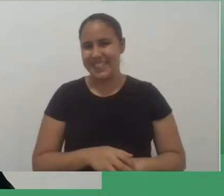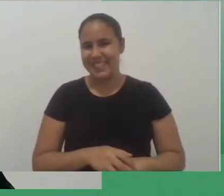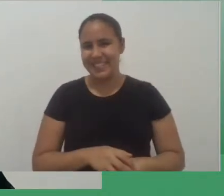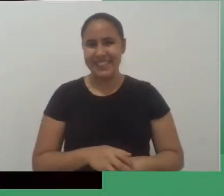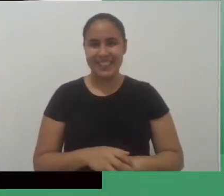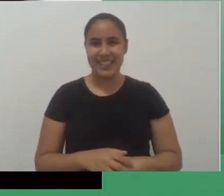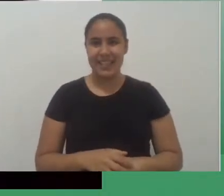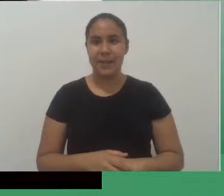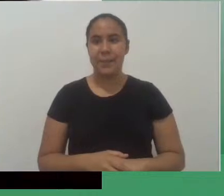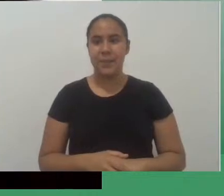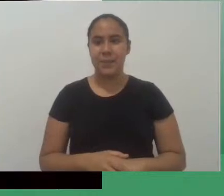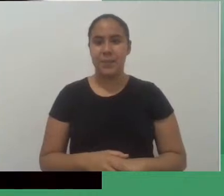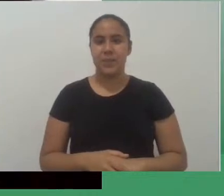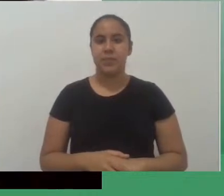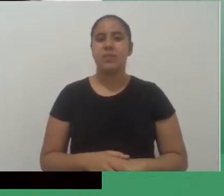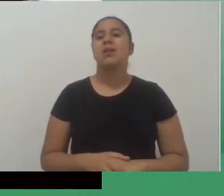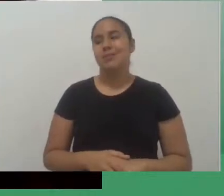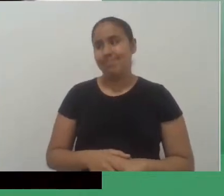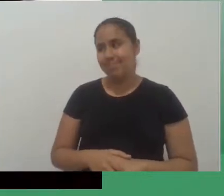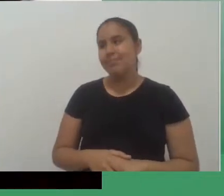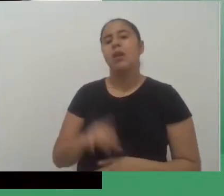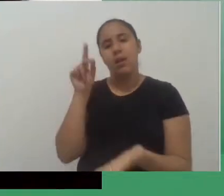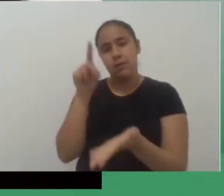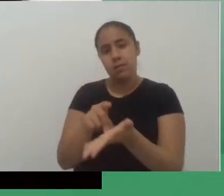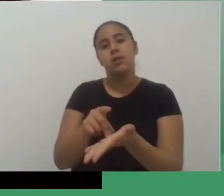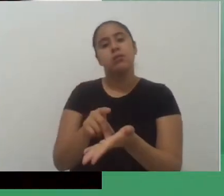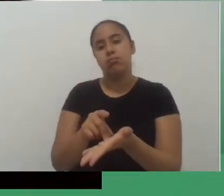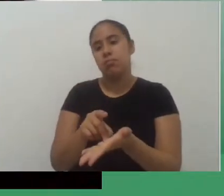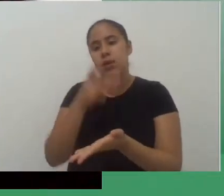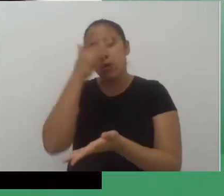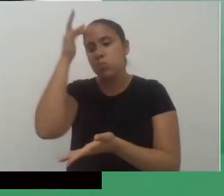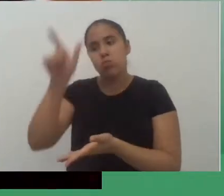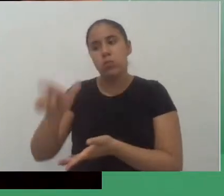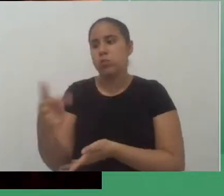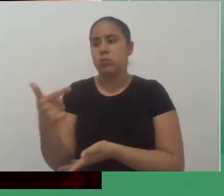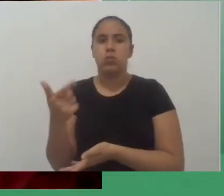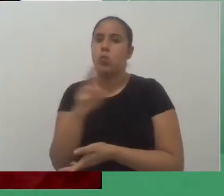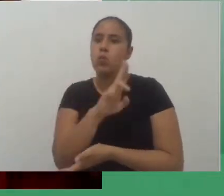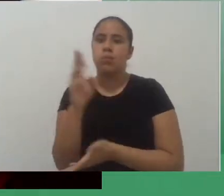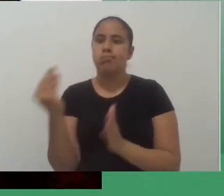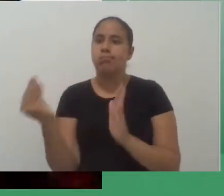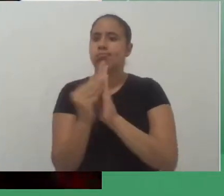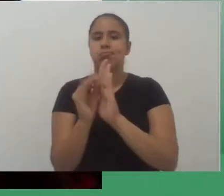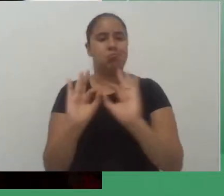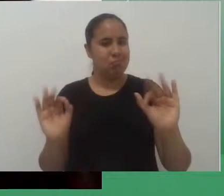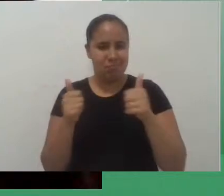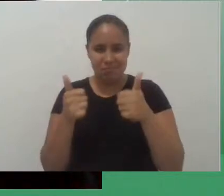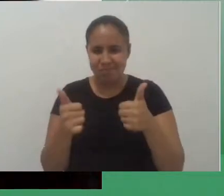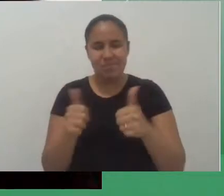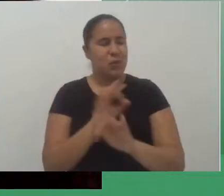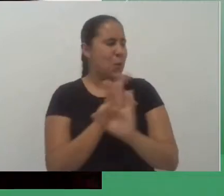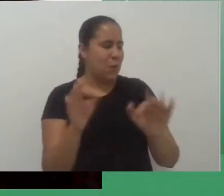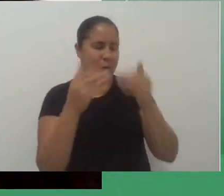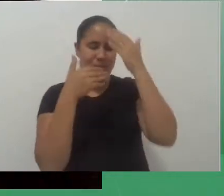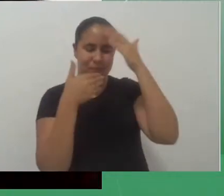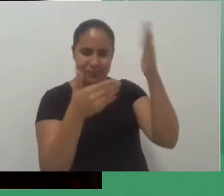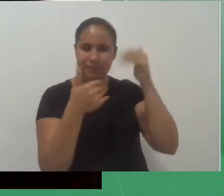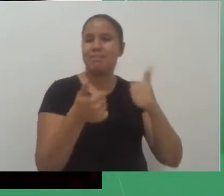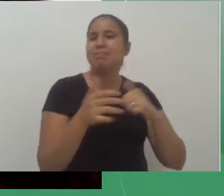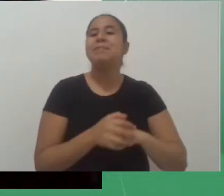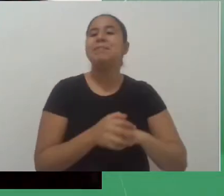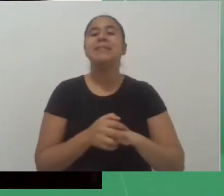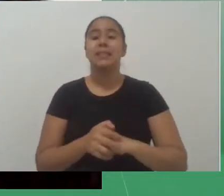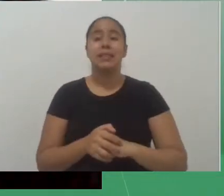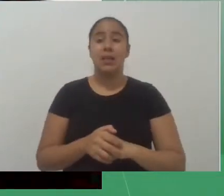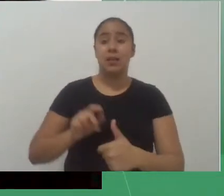realmente a pessoa não não colocou o nome tá bom mas tá ótimo a segunda pergunta